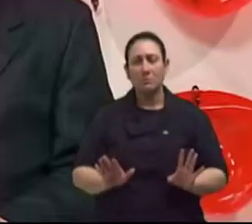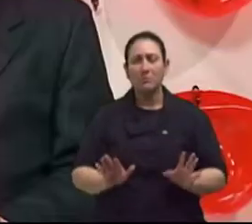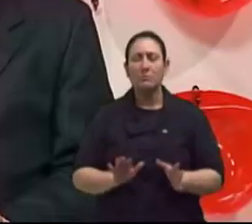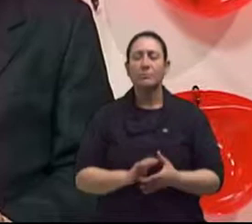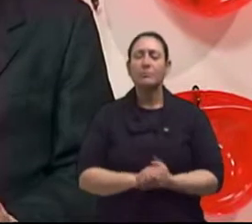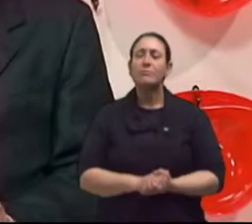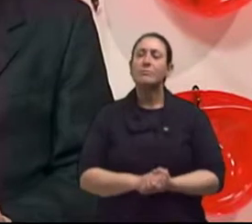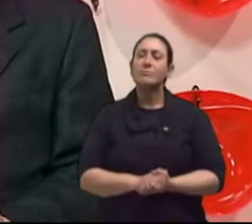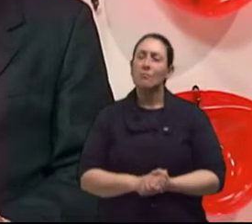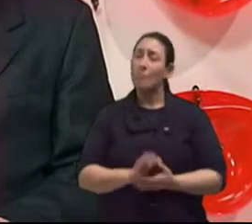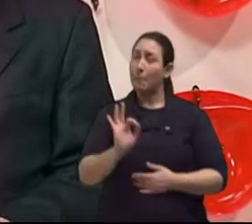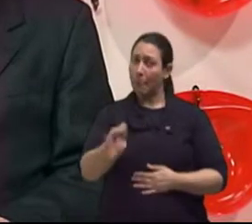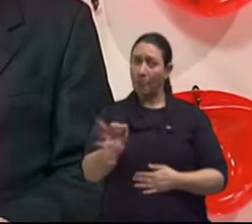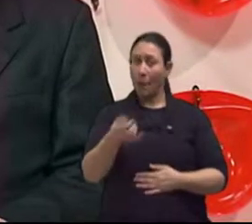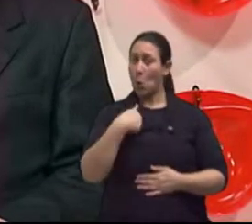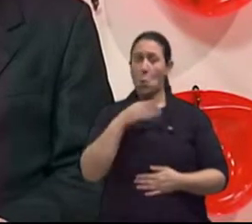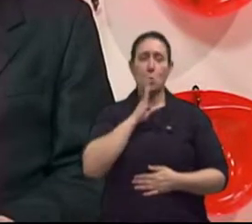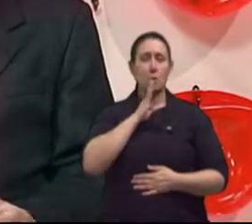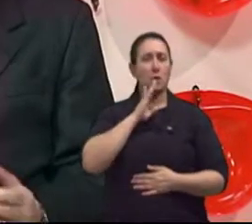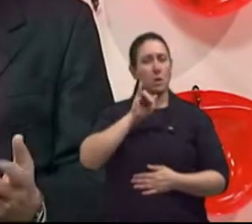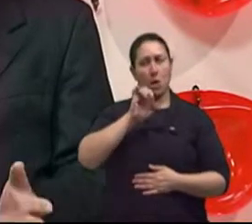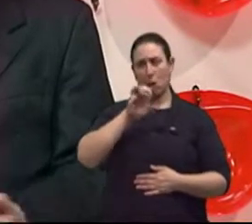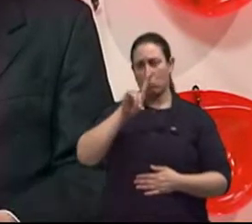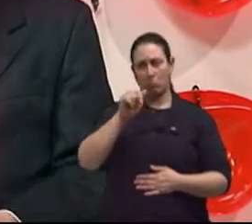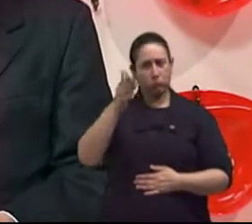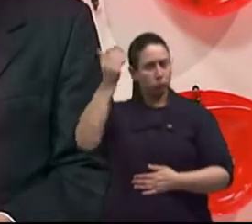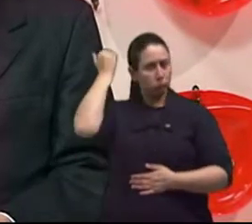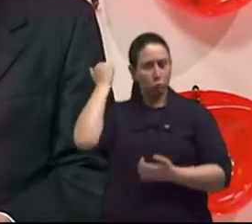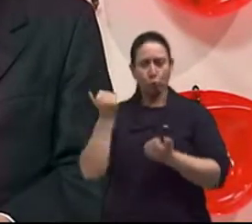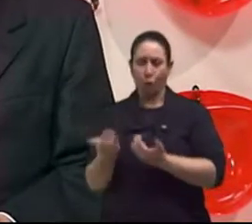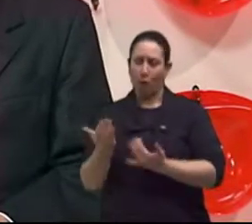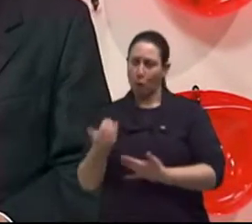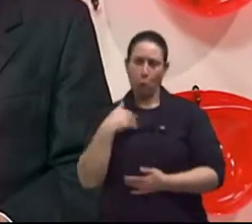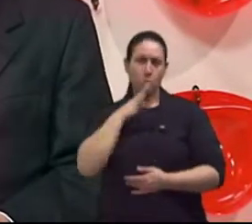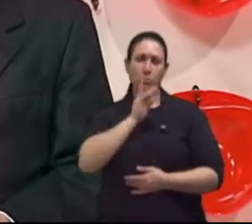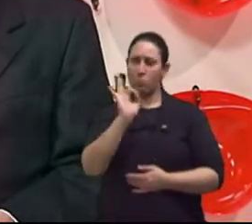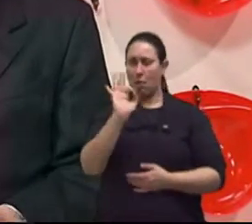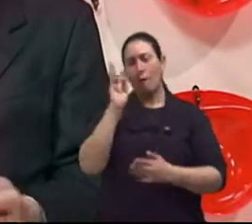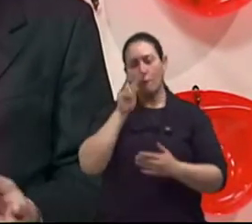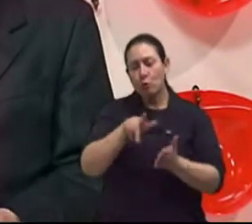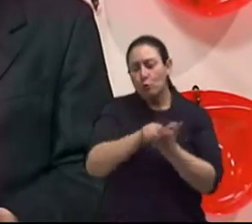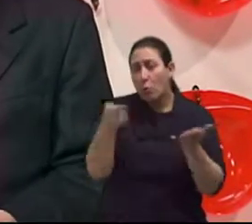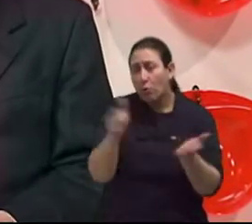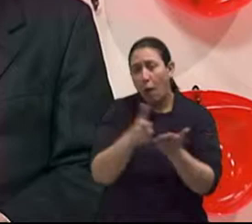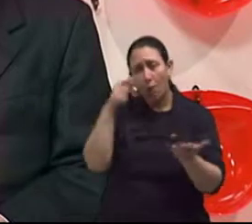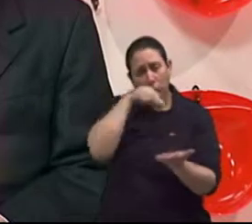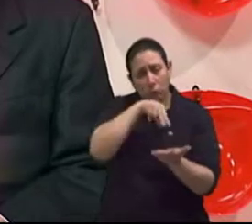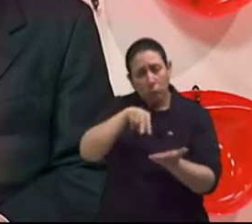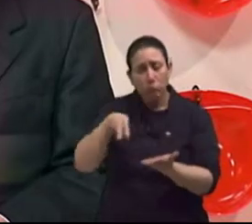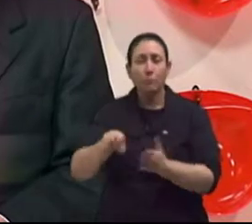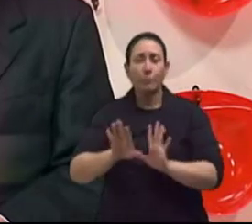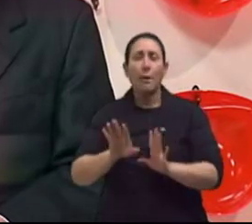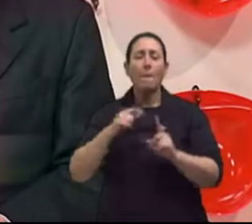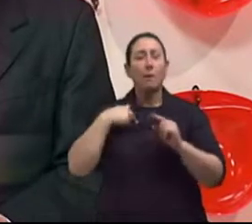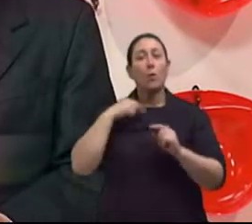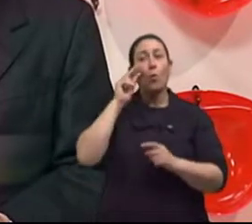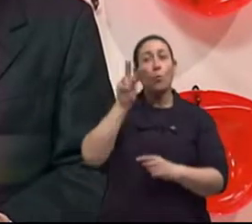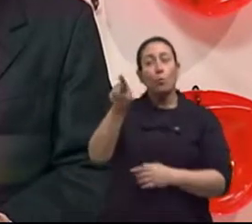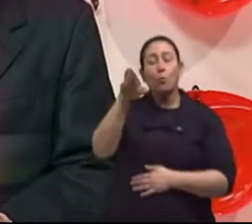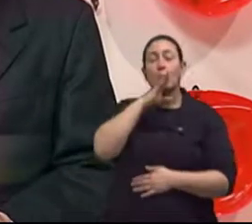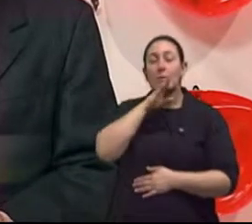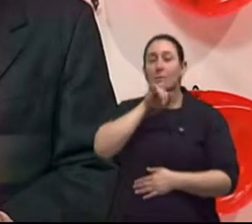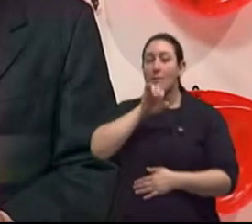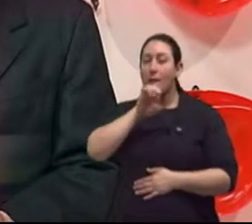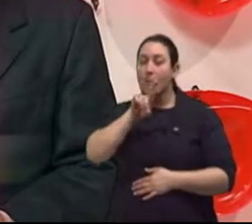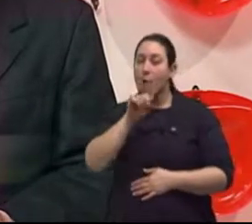não conhecia a Ieda Jovem, a não ser através das reportagens dos jornais. Eu já conhecia a Ieda Madura e